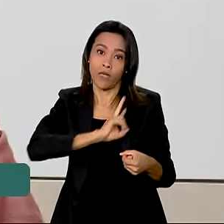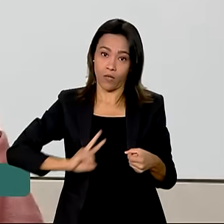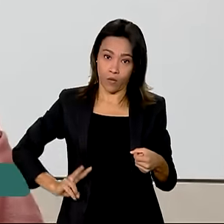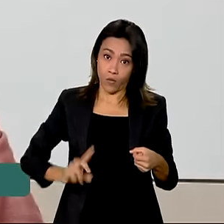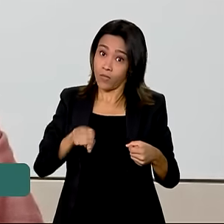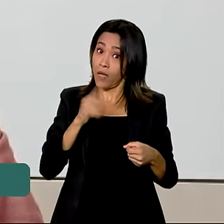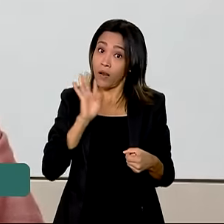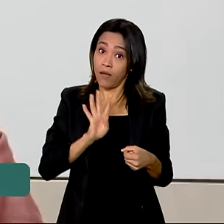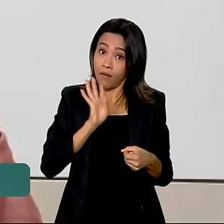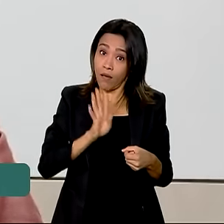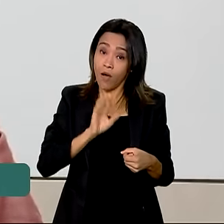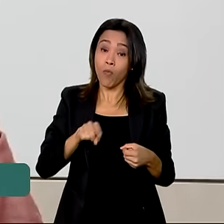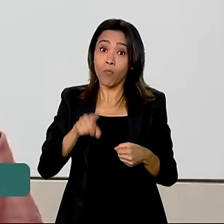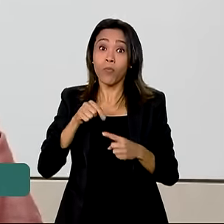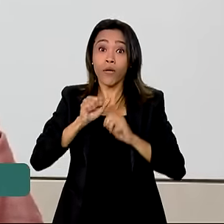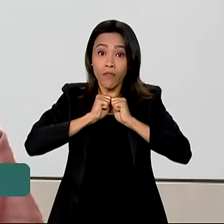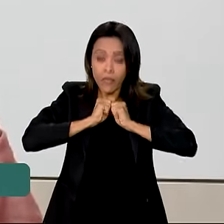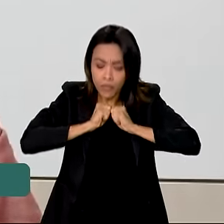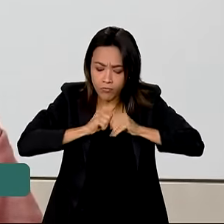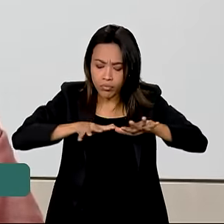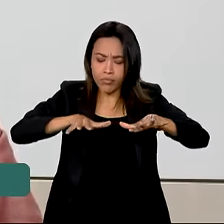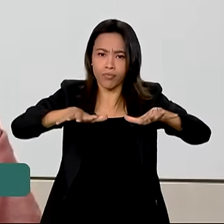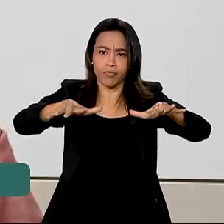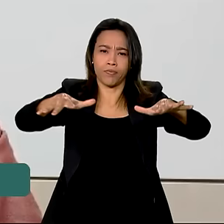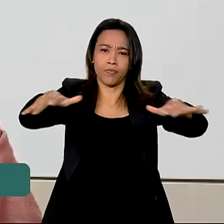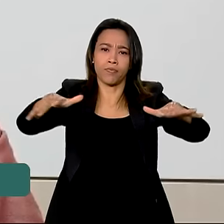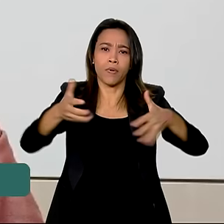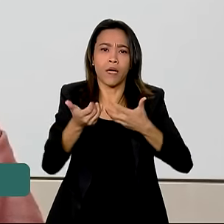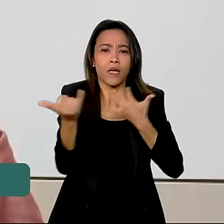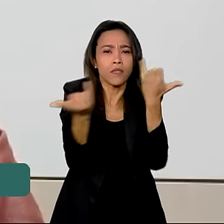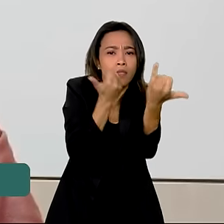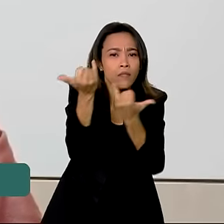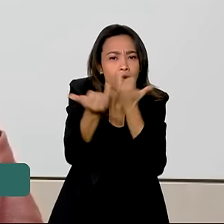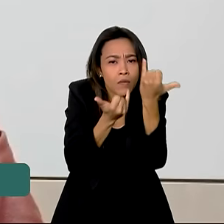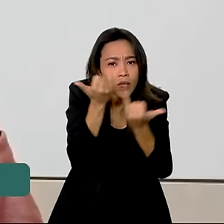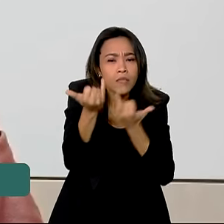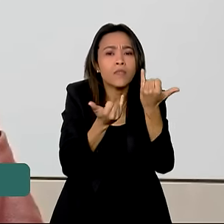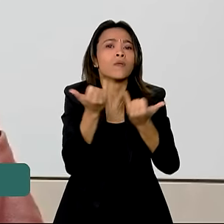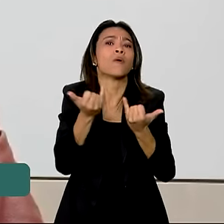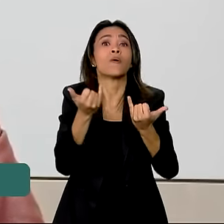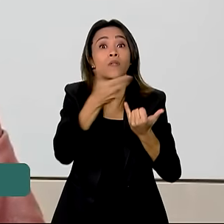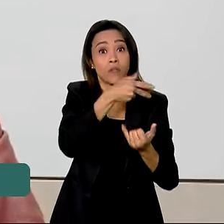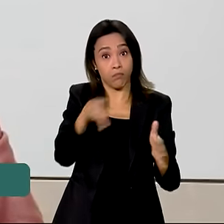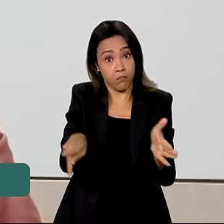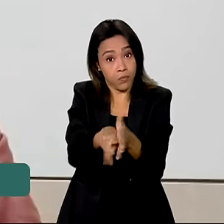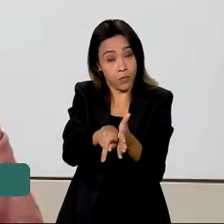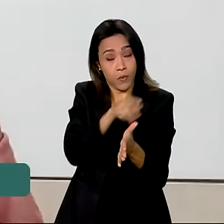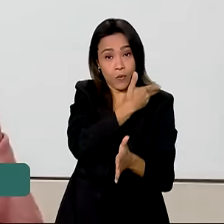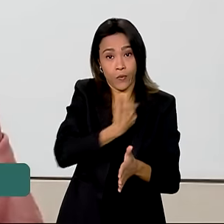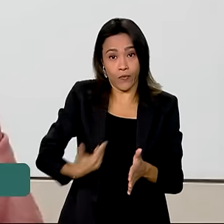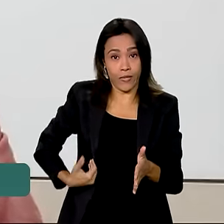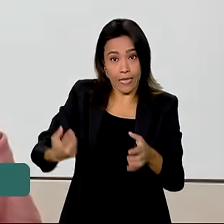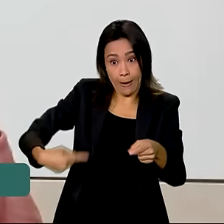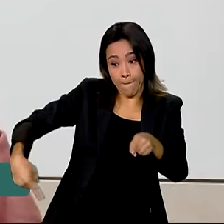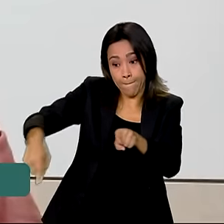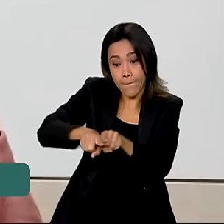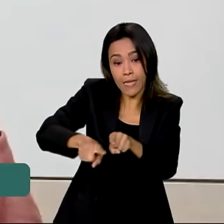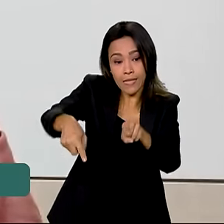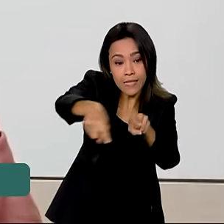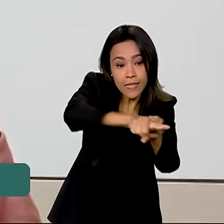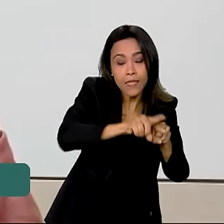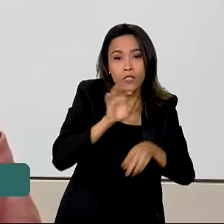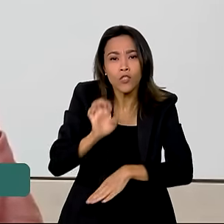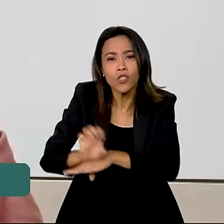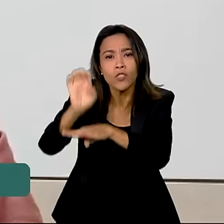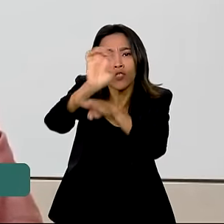muito bacana para expandir a radiodifusão digital, especialmente a radiodifusão pública, com parcerias locais, gerando